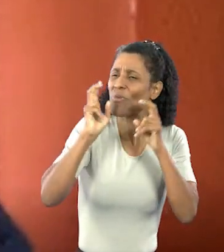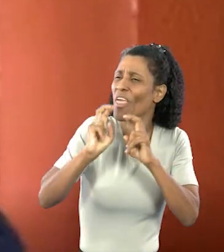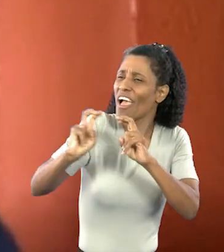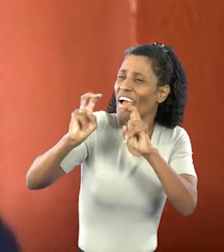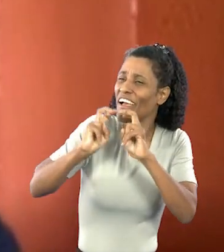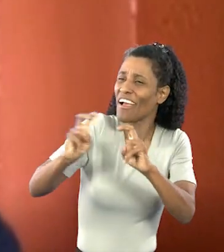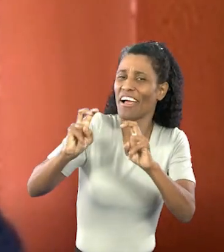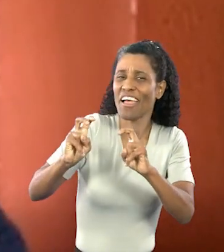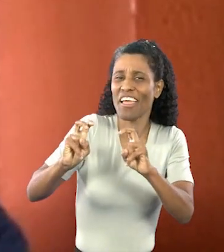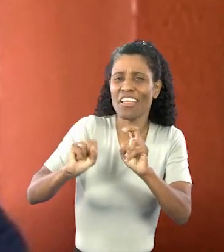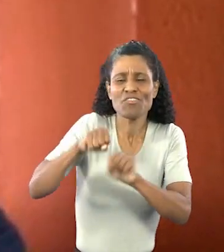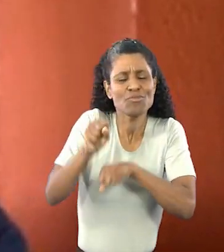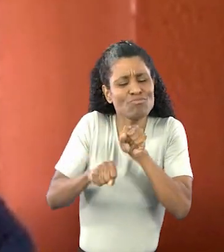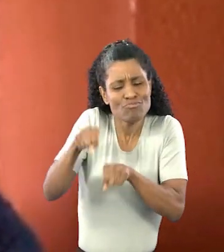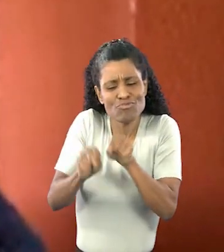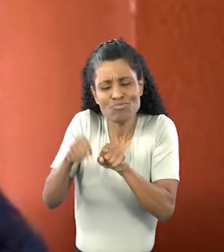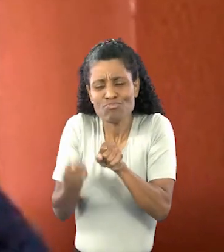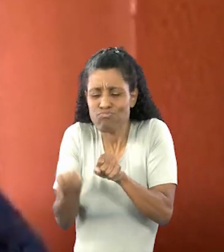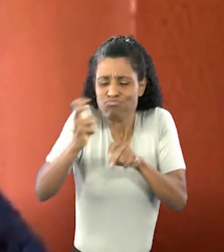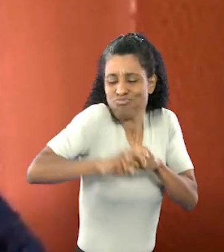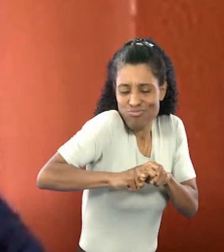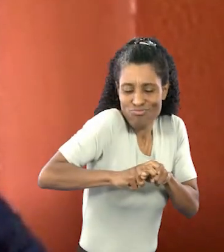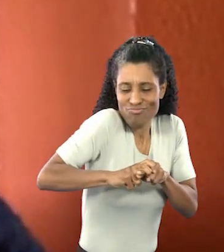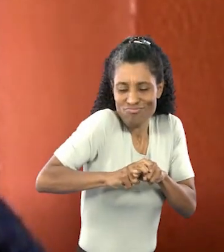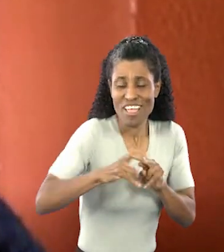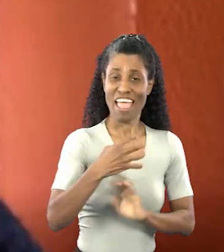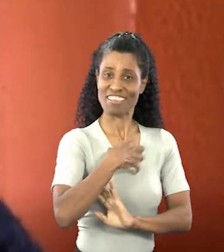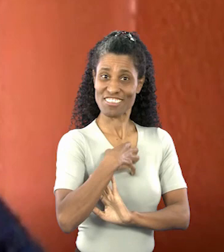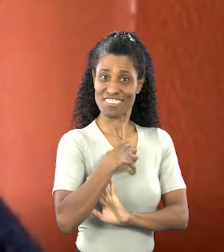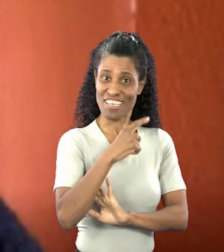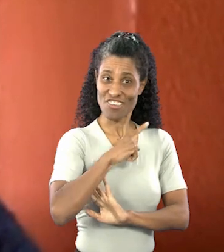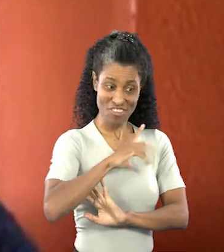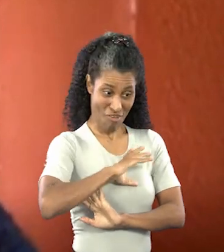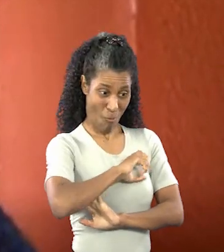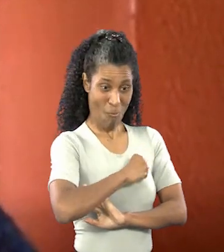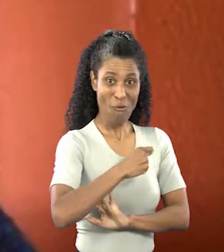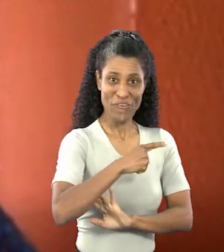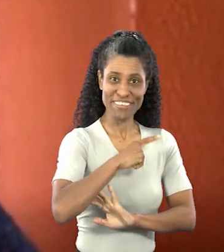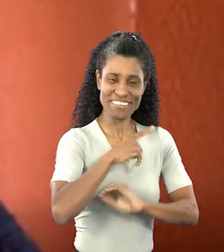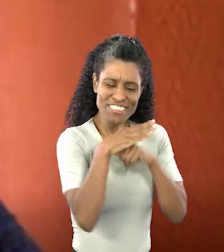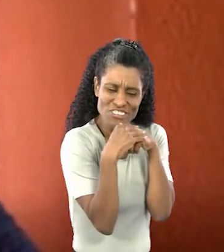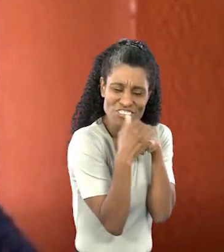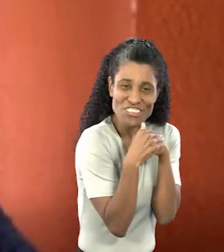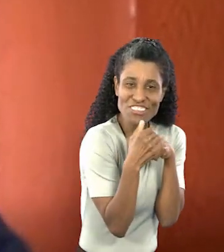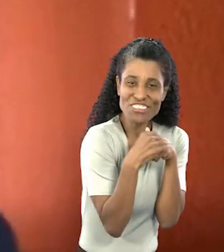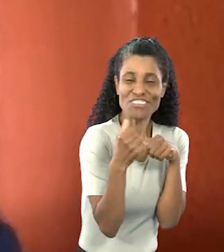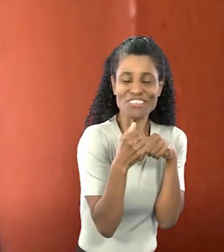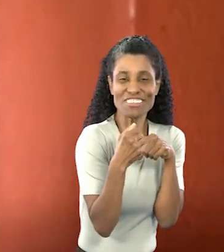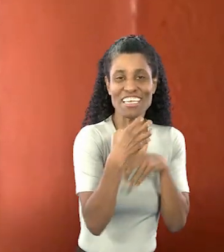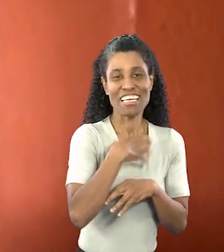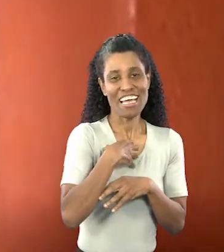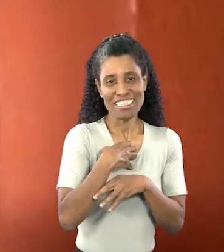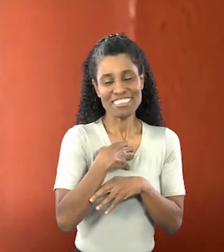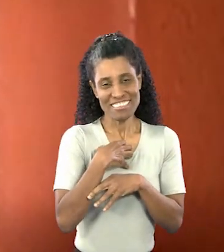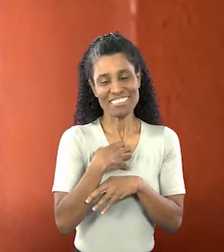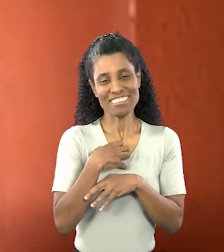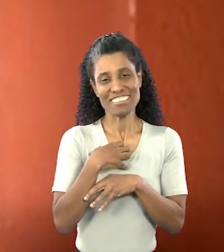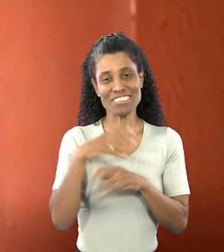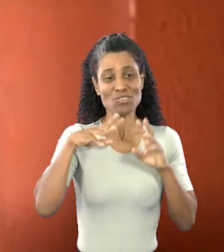meado do gato. Eles vêm correndo para o nosso colo, a gente se sente querido, a gente se sente